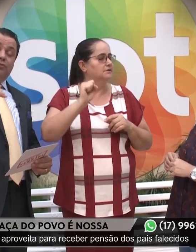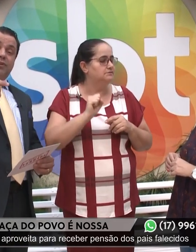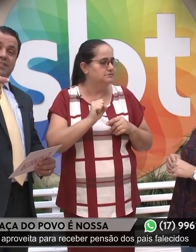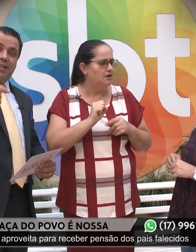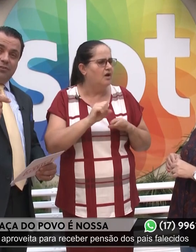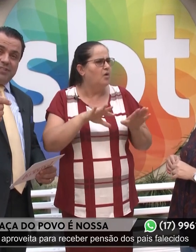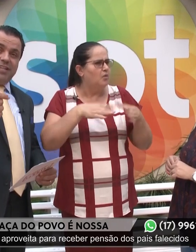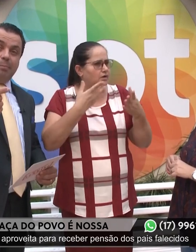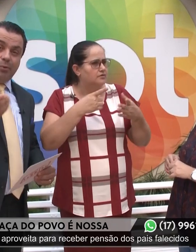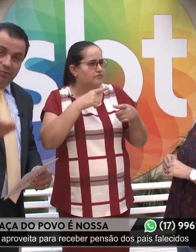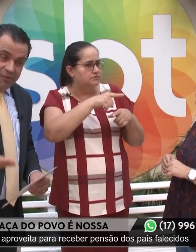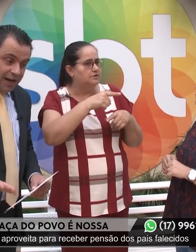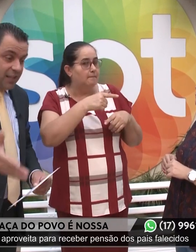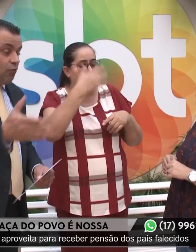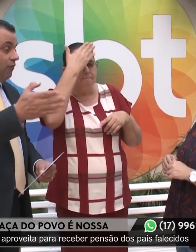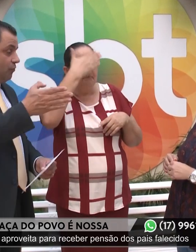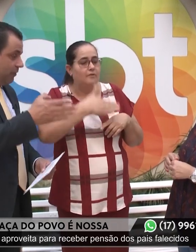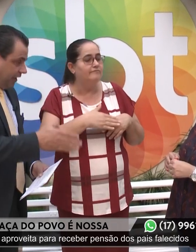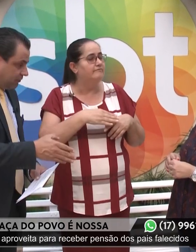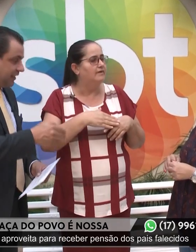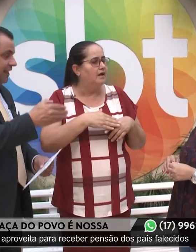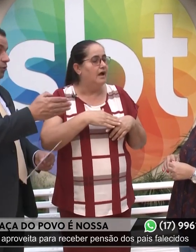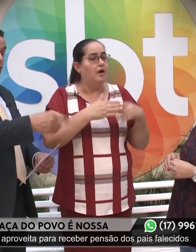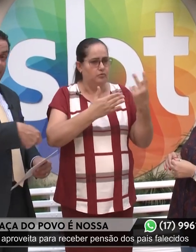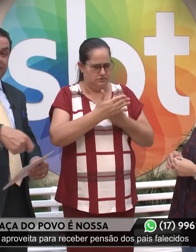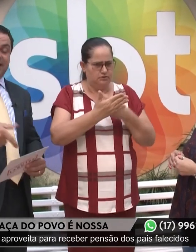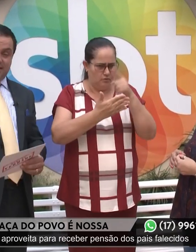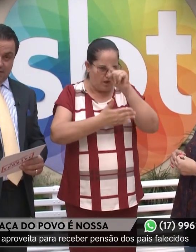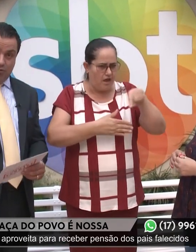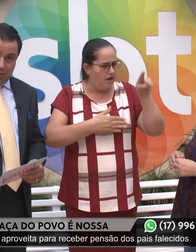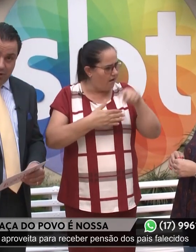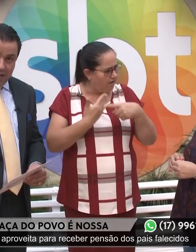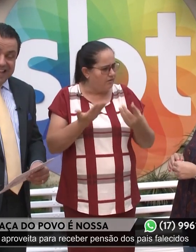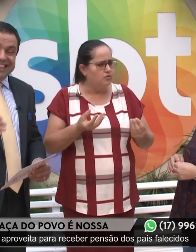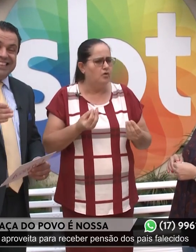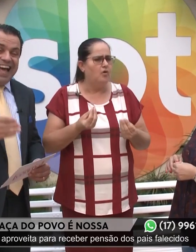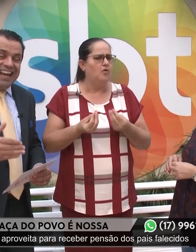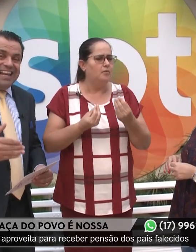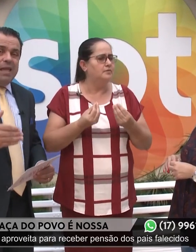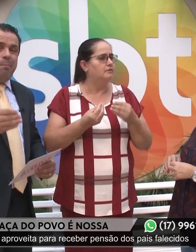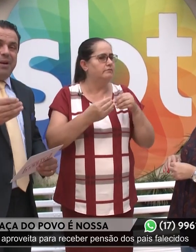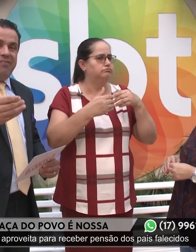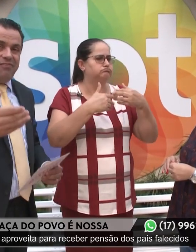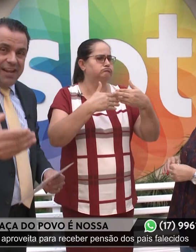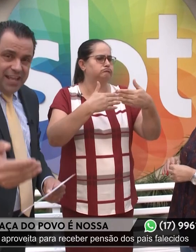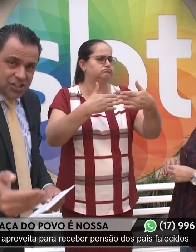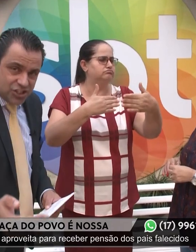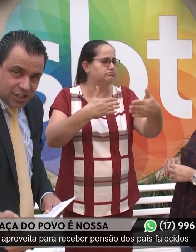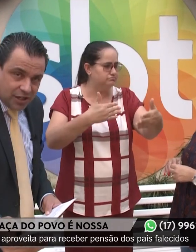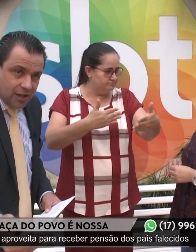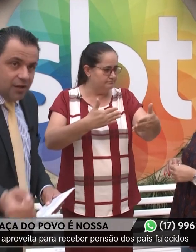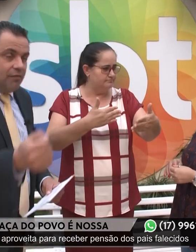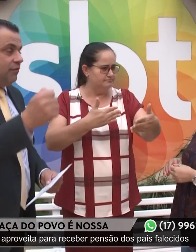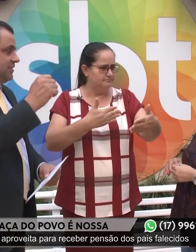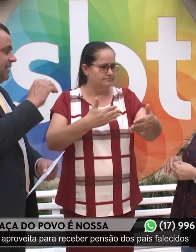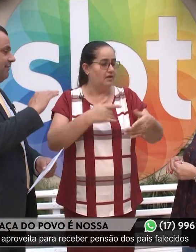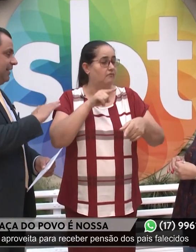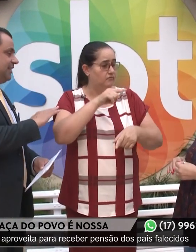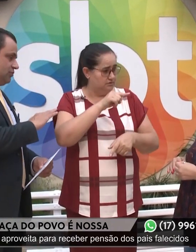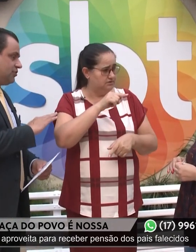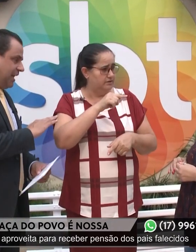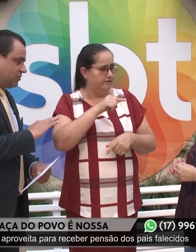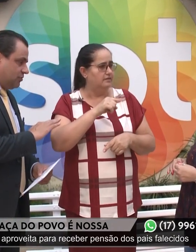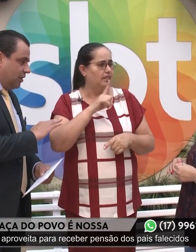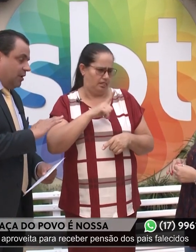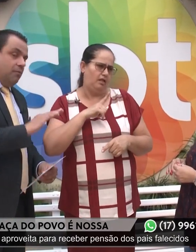Quando você conseguir provar que houve um erro naquele documento que ela assinou, dali para frente, você